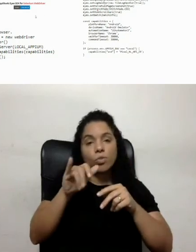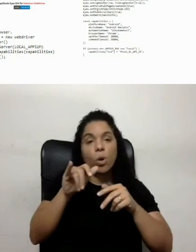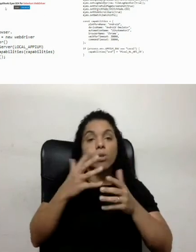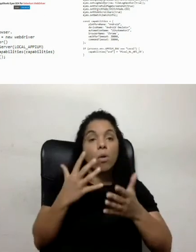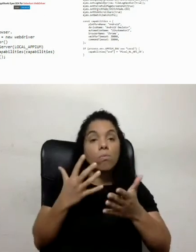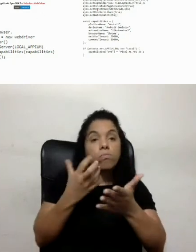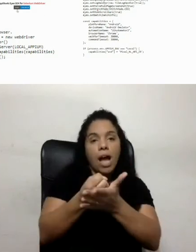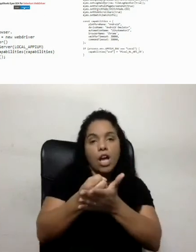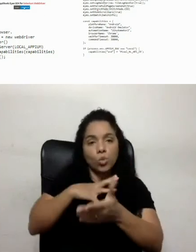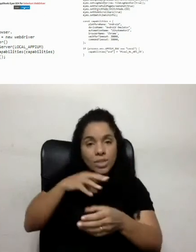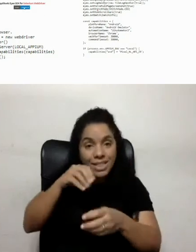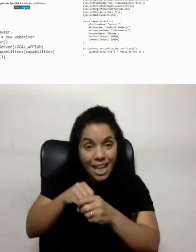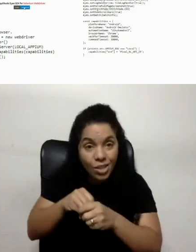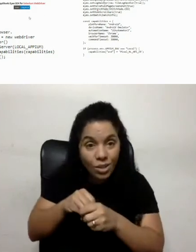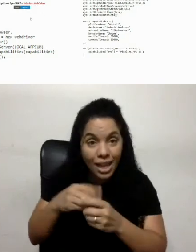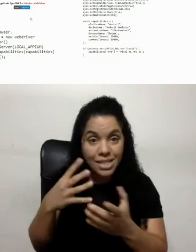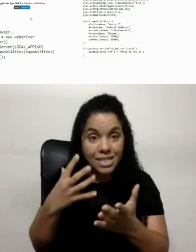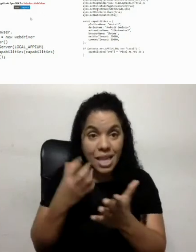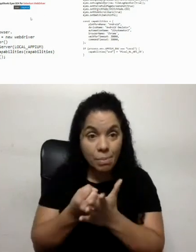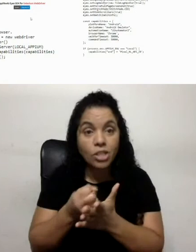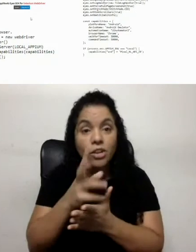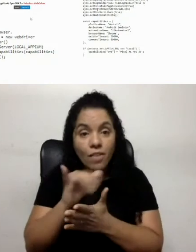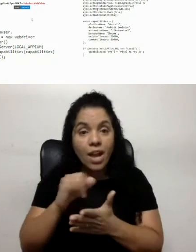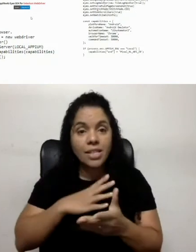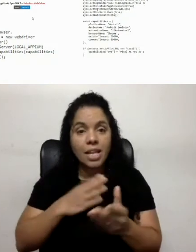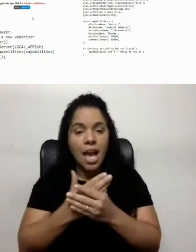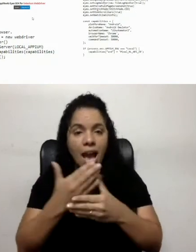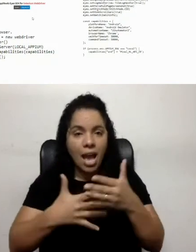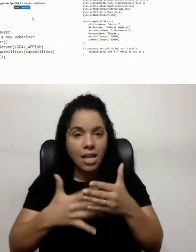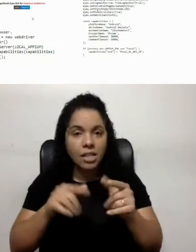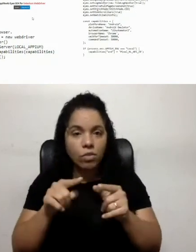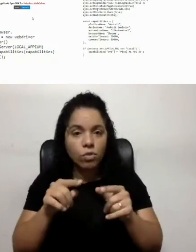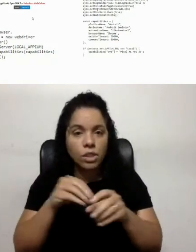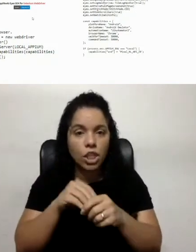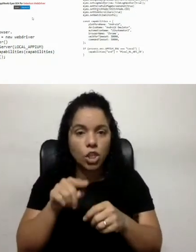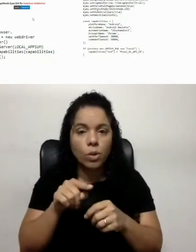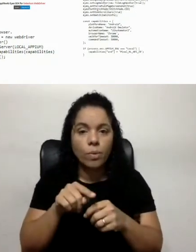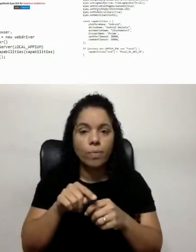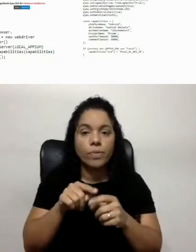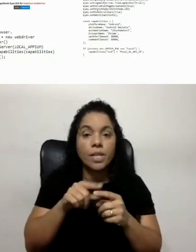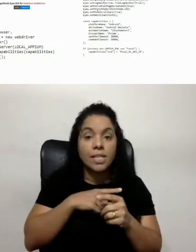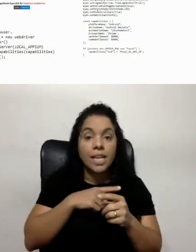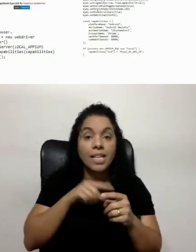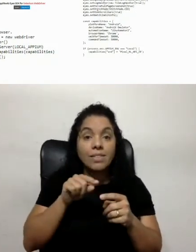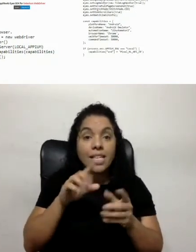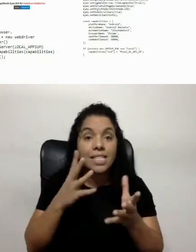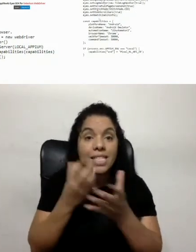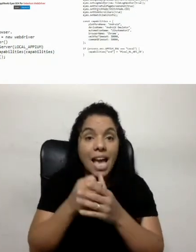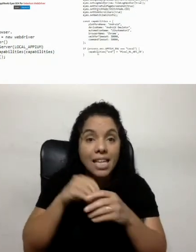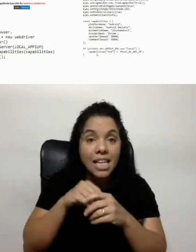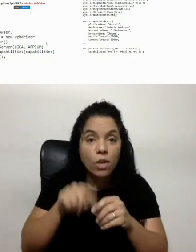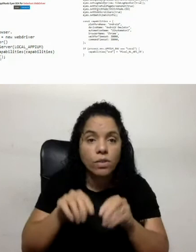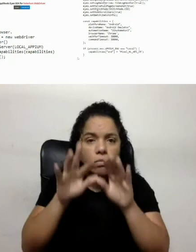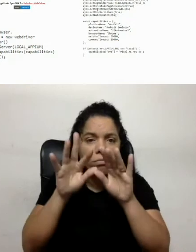e dentro dela, assim que você baixar, ele vai ter um arquivozinho bash, tá? Esse arquivozinho bash, você vai escrever